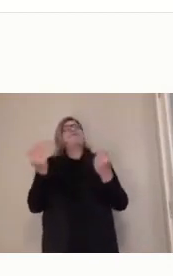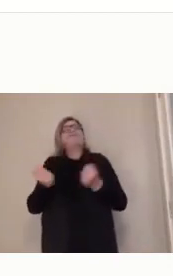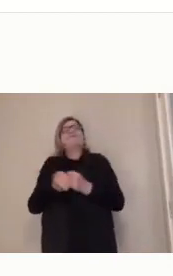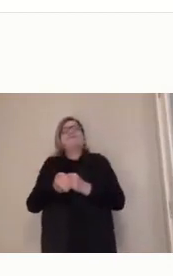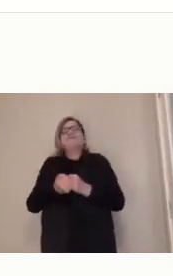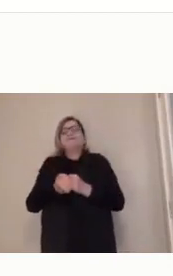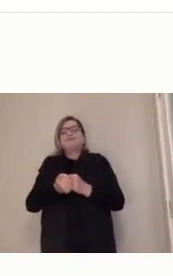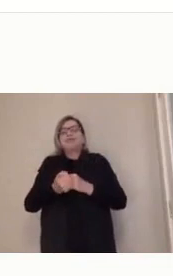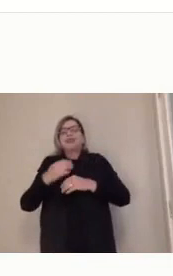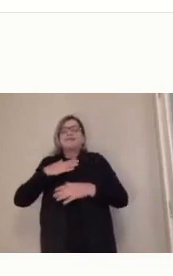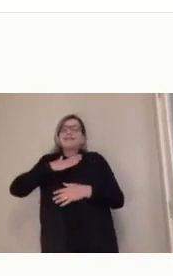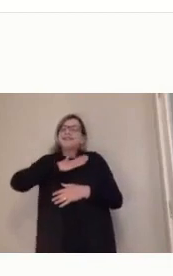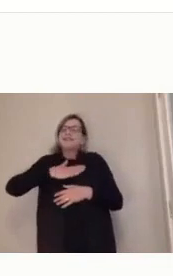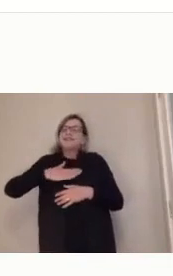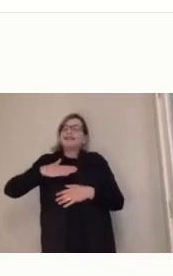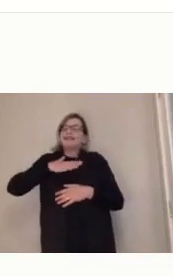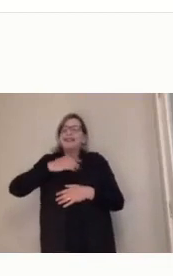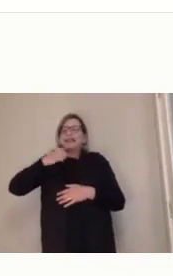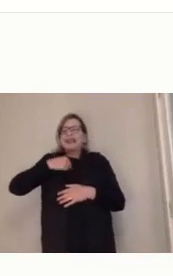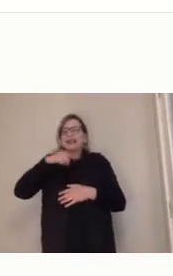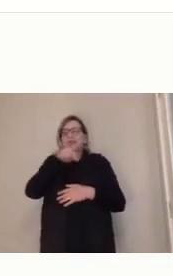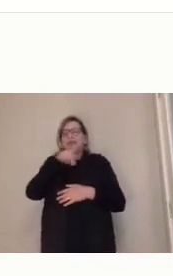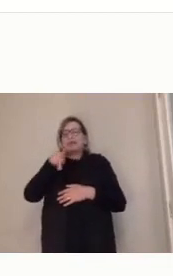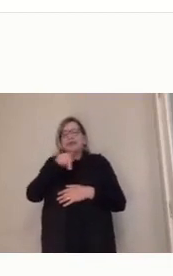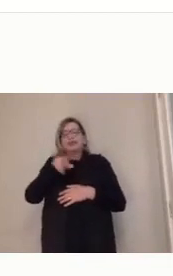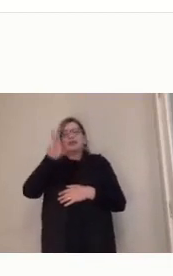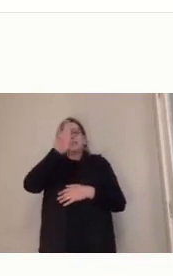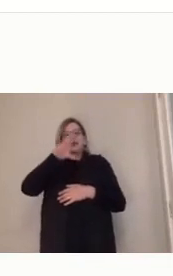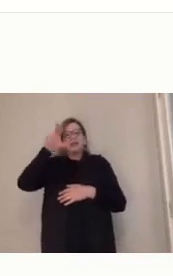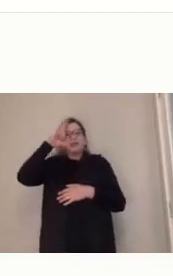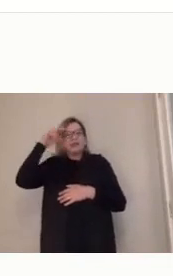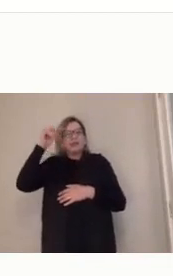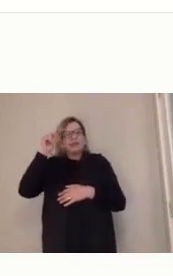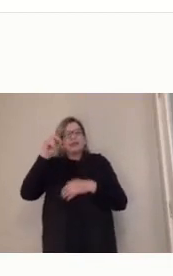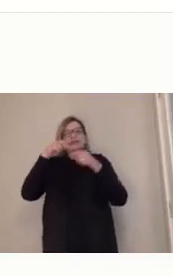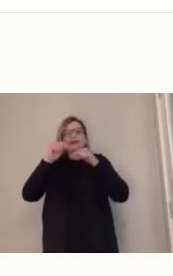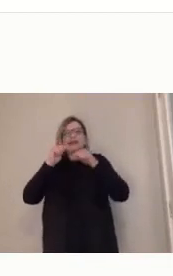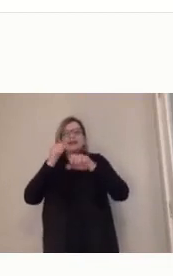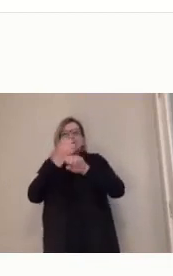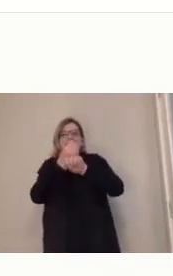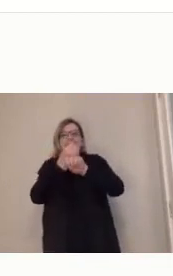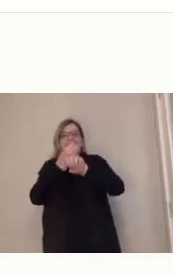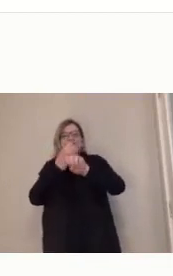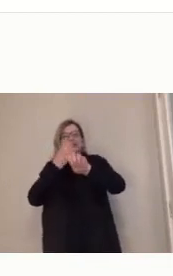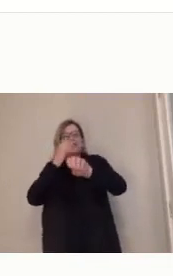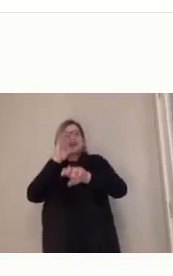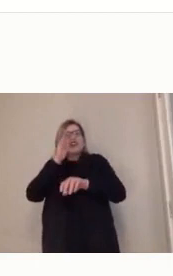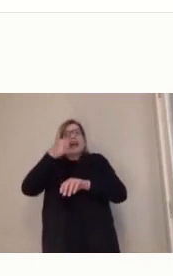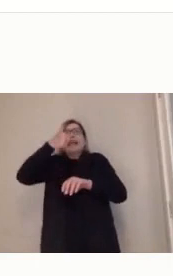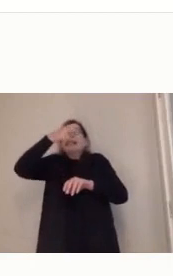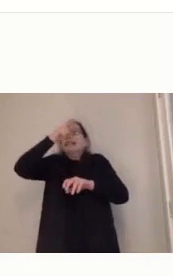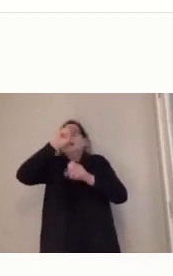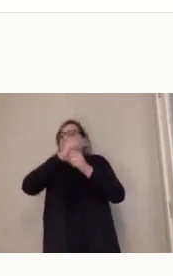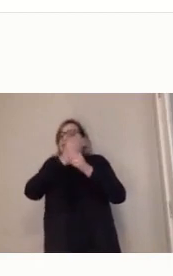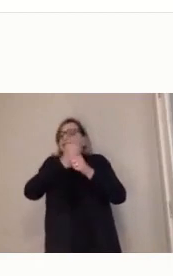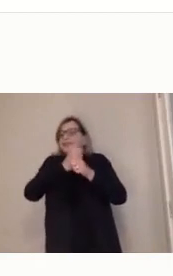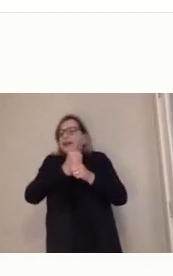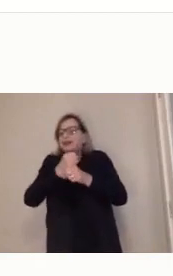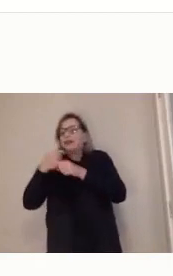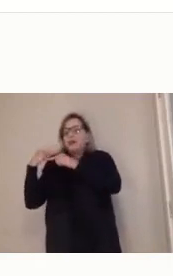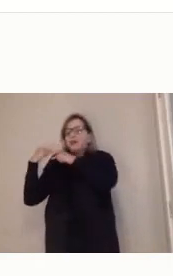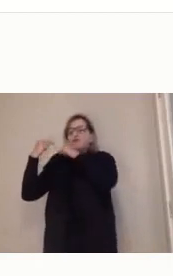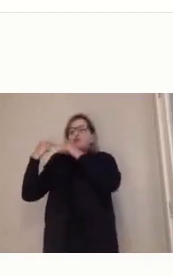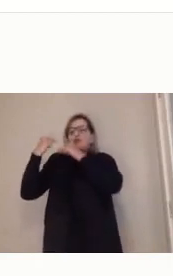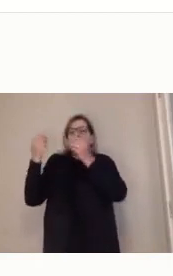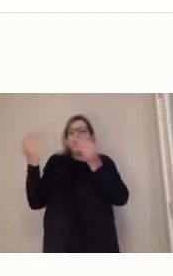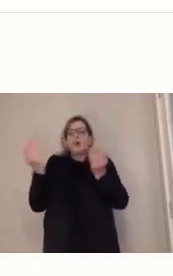prazer, eu sou professora da universidade e atuo na Educação à Distância há mais de 15 anos, né, e coordeno hoje a